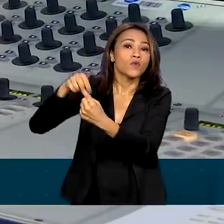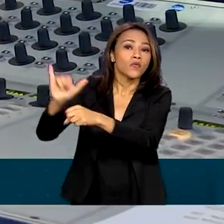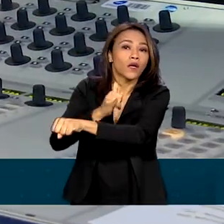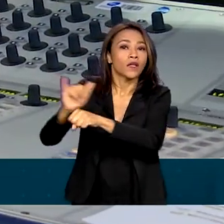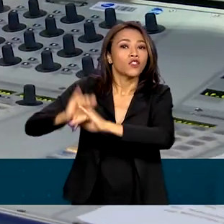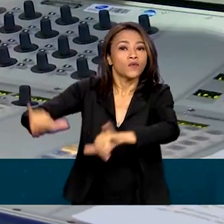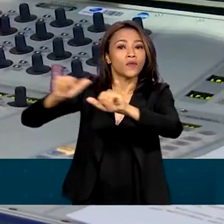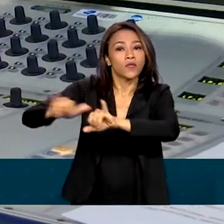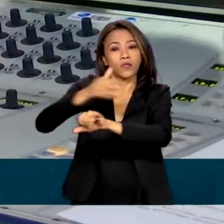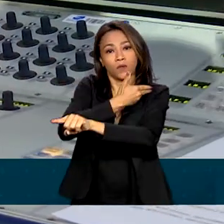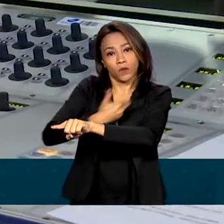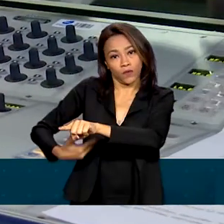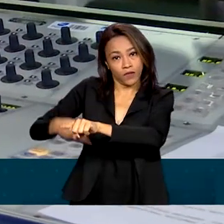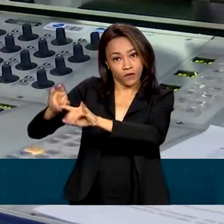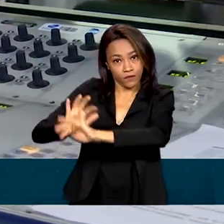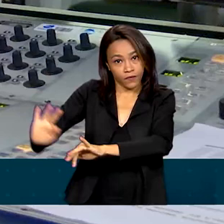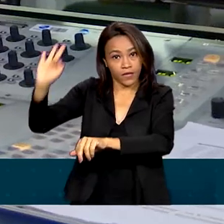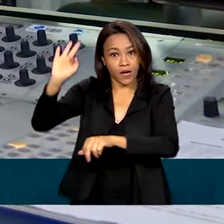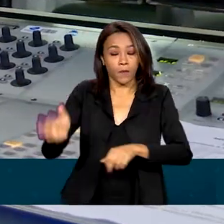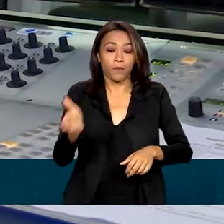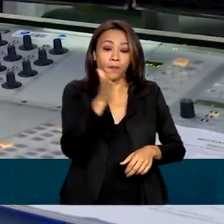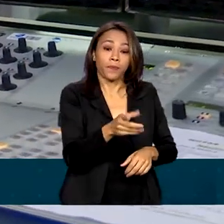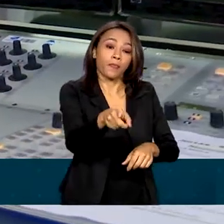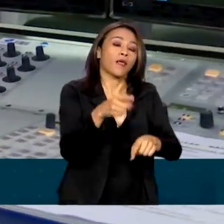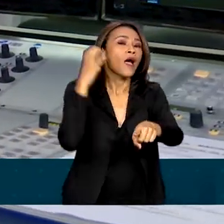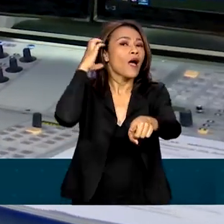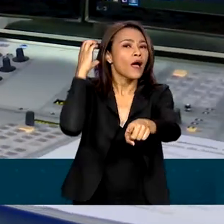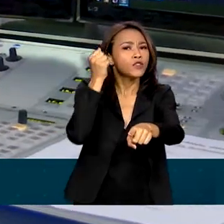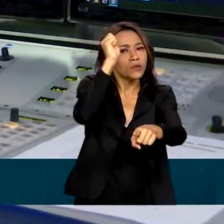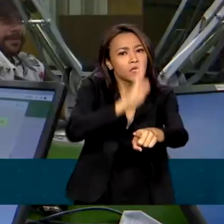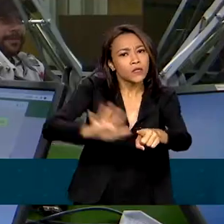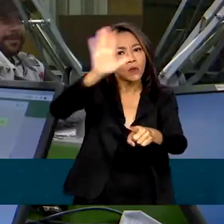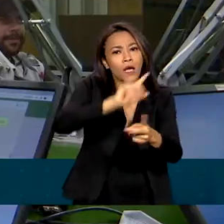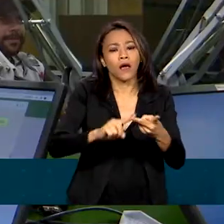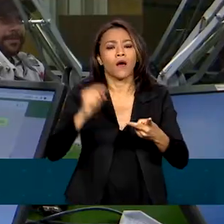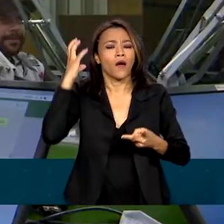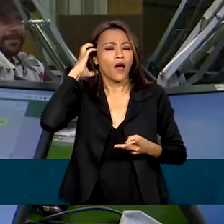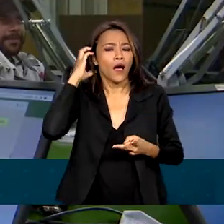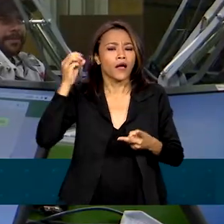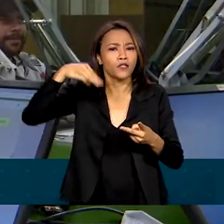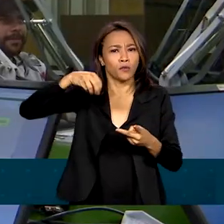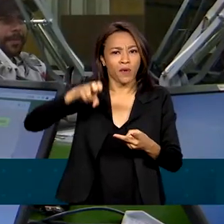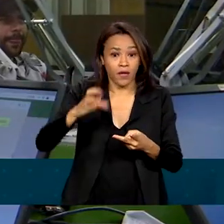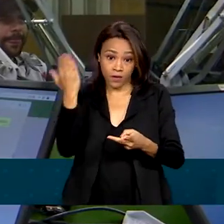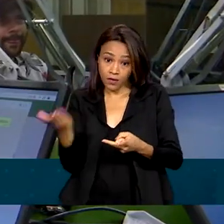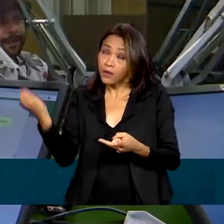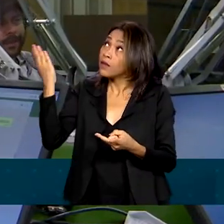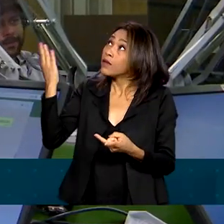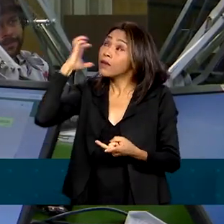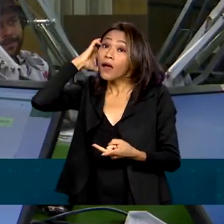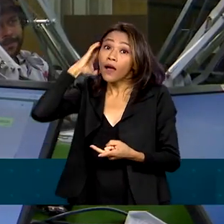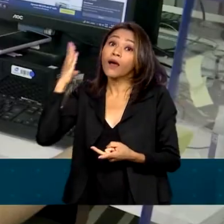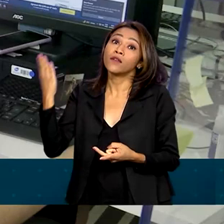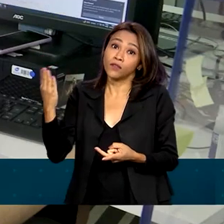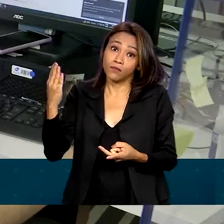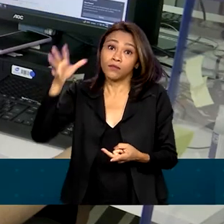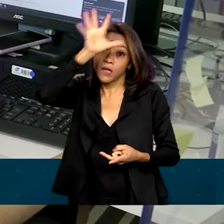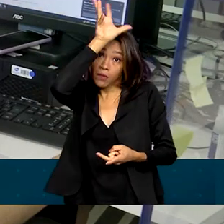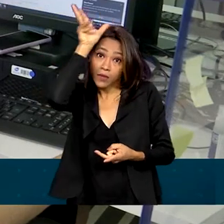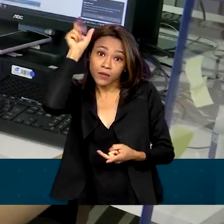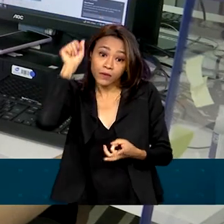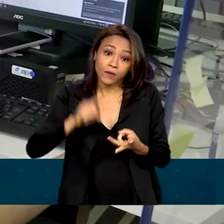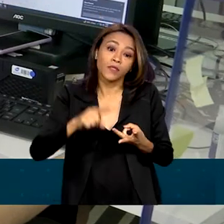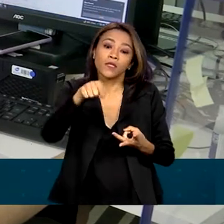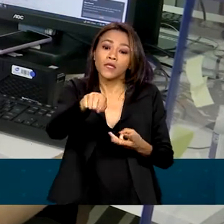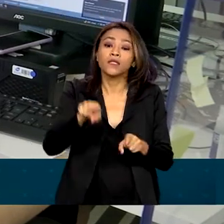Também fazem parte da EBC as Rádios Nacional, MEC e Nacional da Amazônia. E ainda a Agência Brasil, de